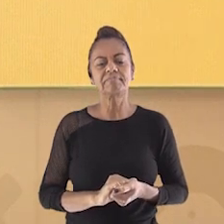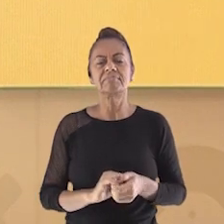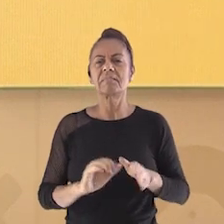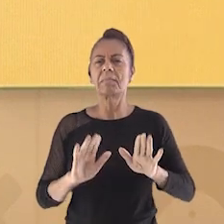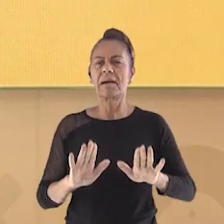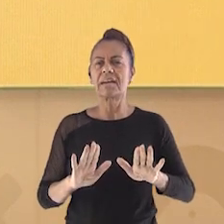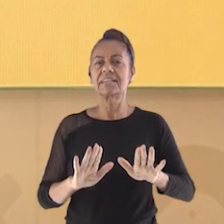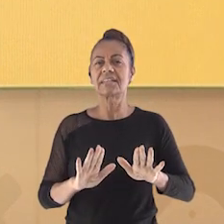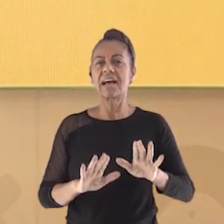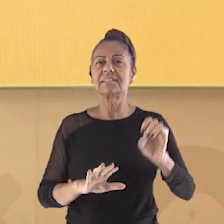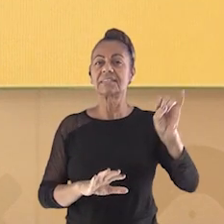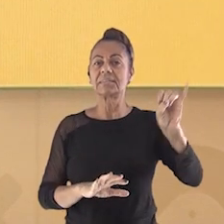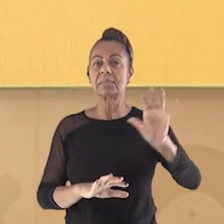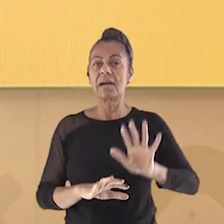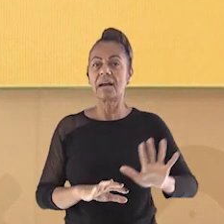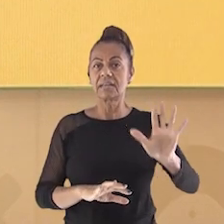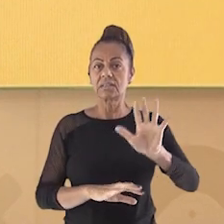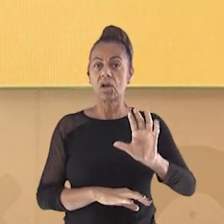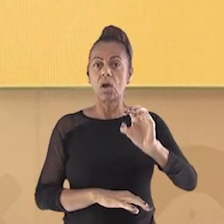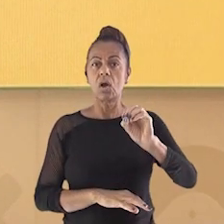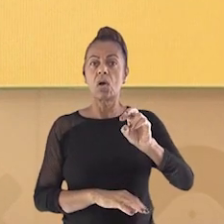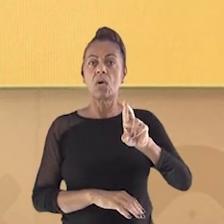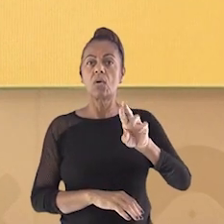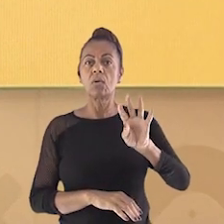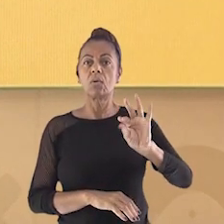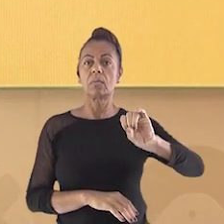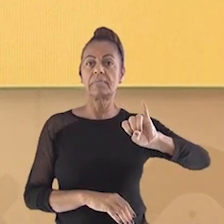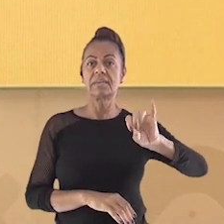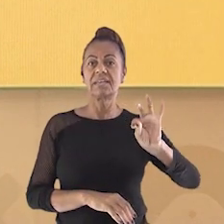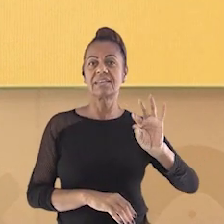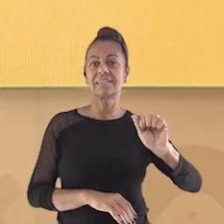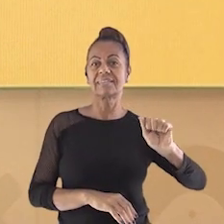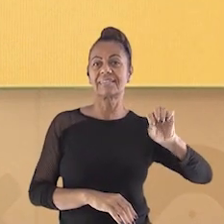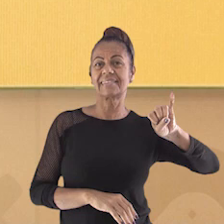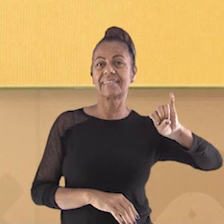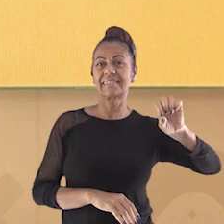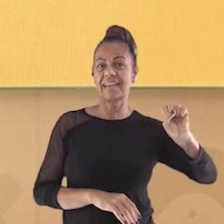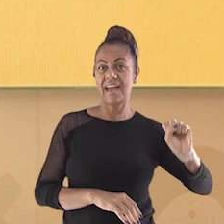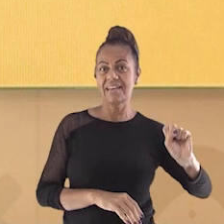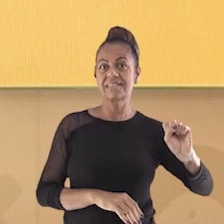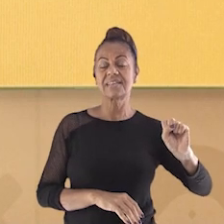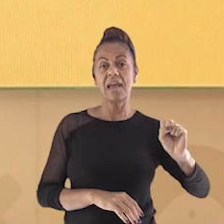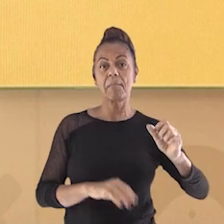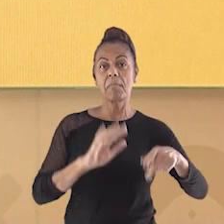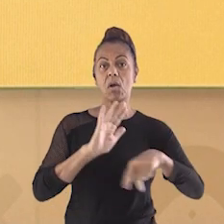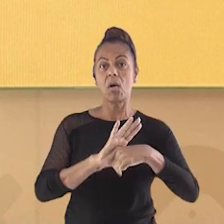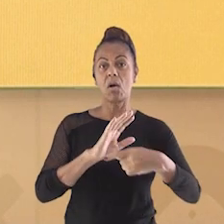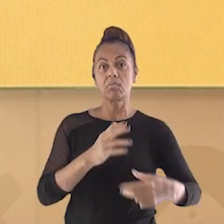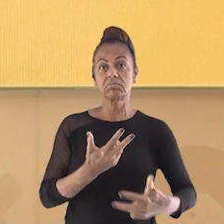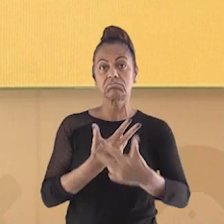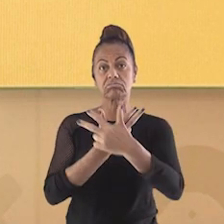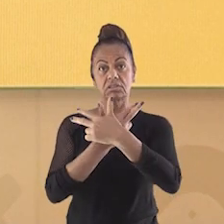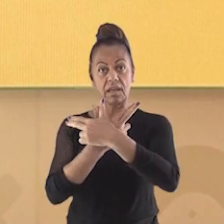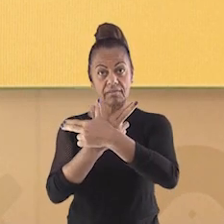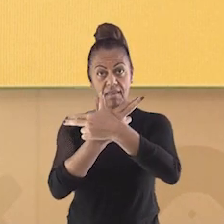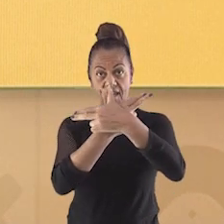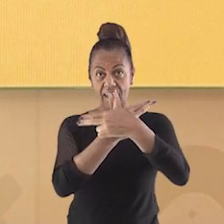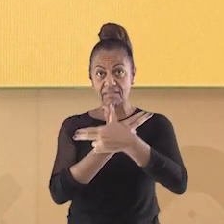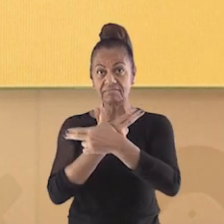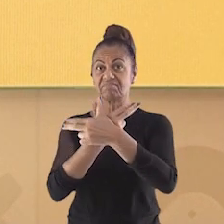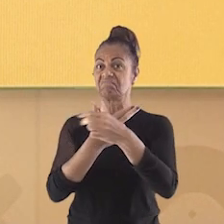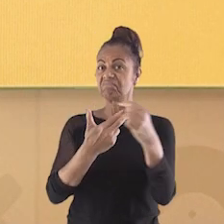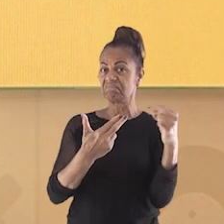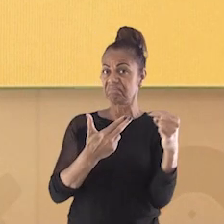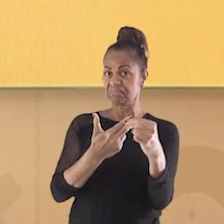Porém, as imagens orbitais, ou também conhecidas como imagens de satélite, são tecnologias ainda mais